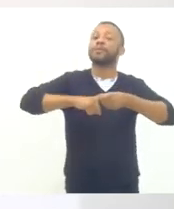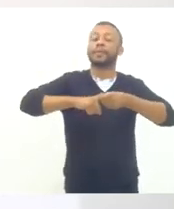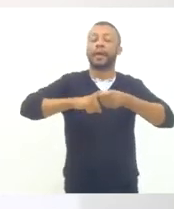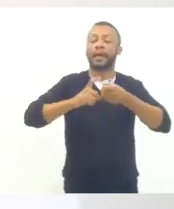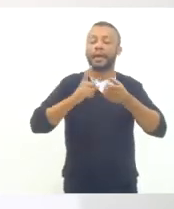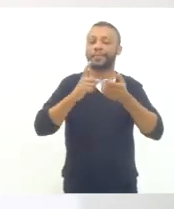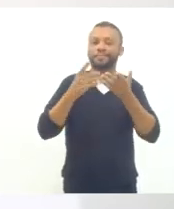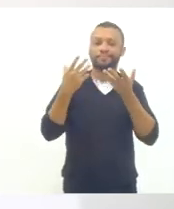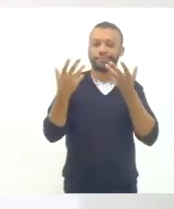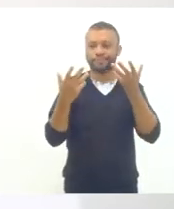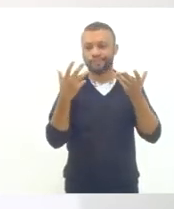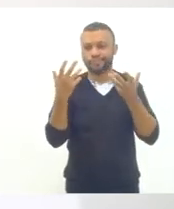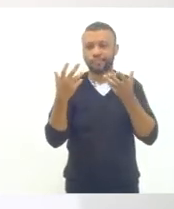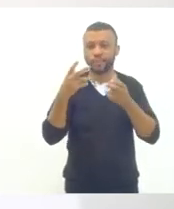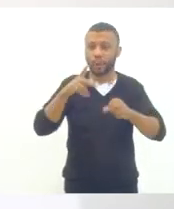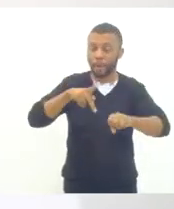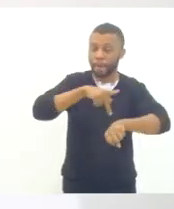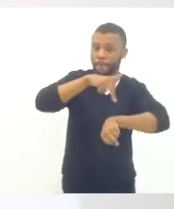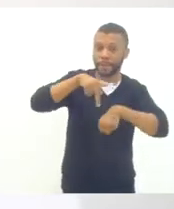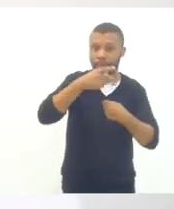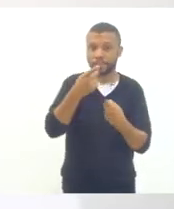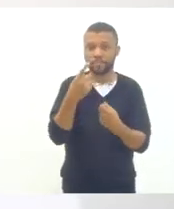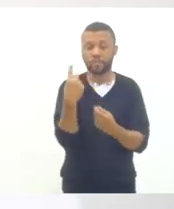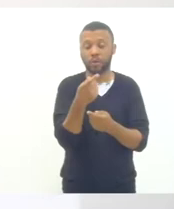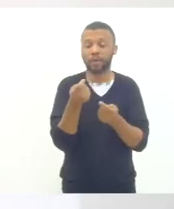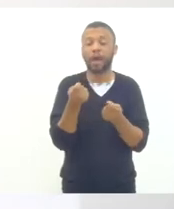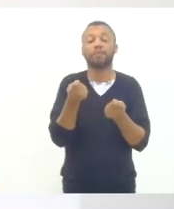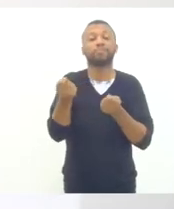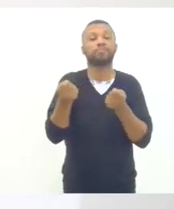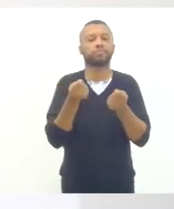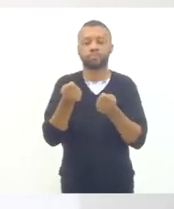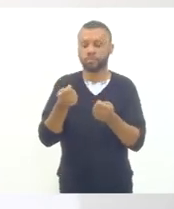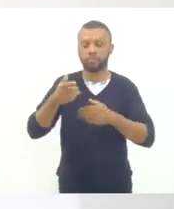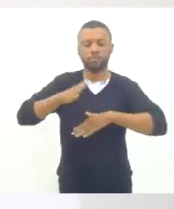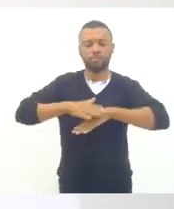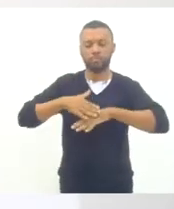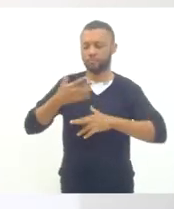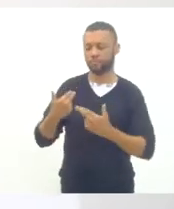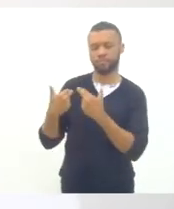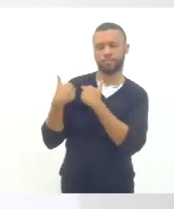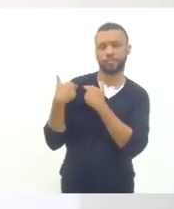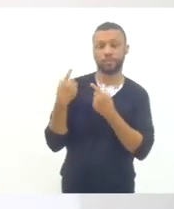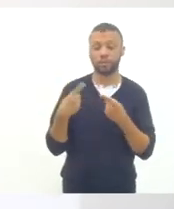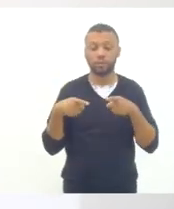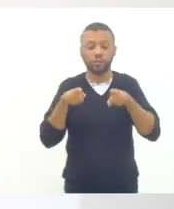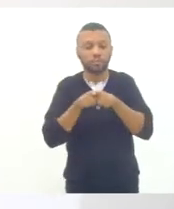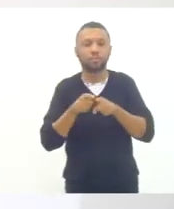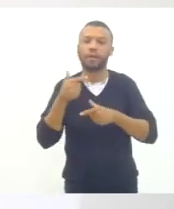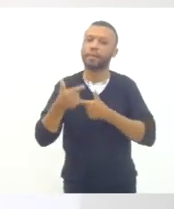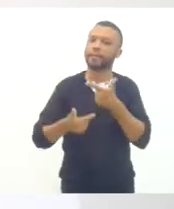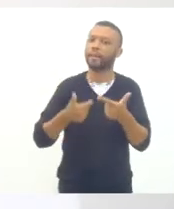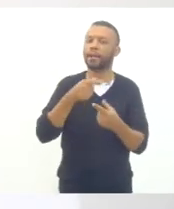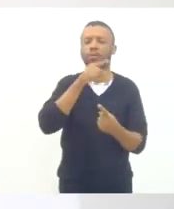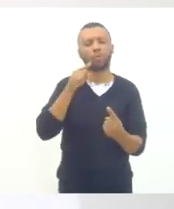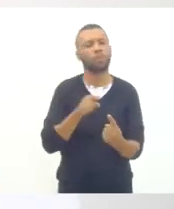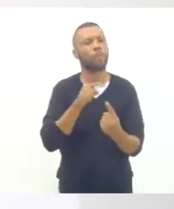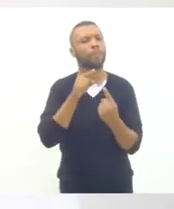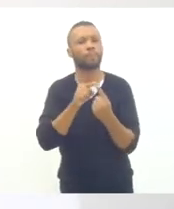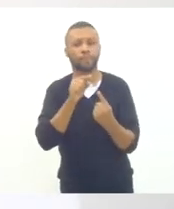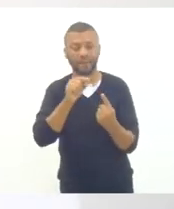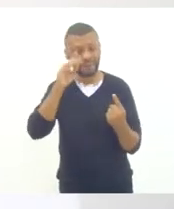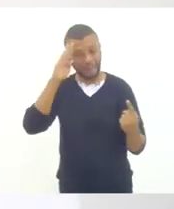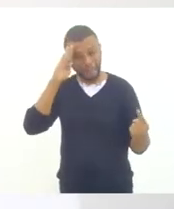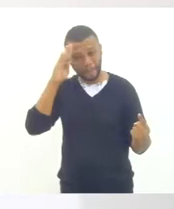retomar o país para as nossas mãos. E juntos também trabalharmos para que seja